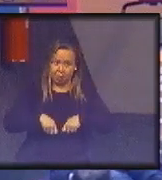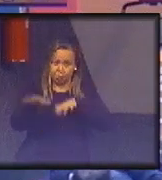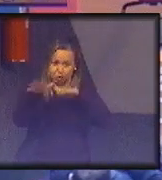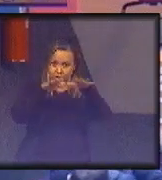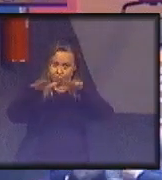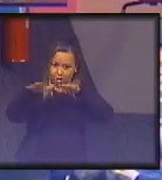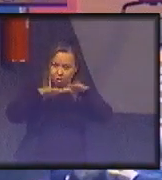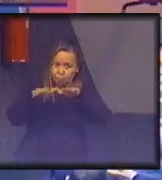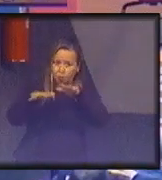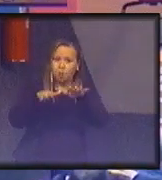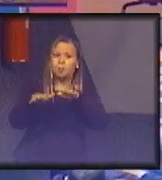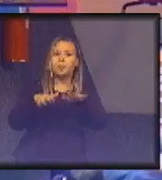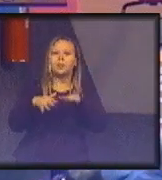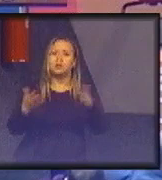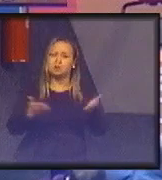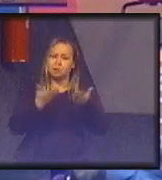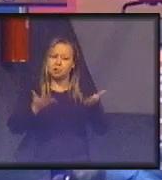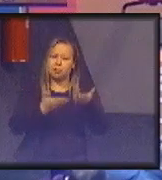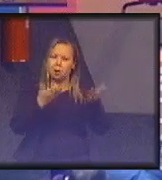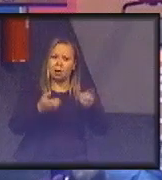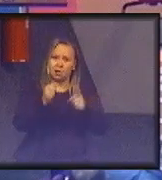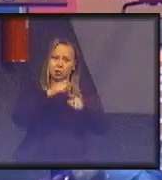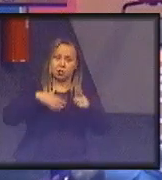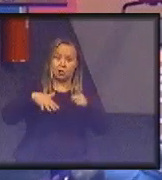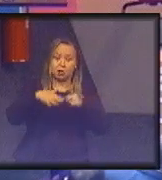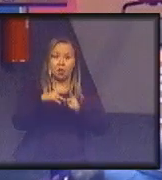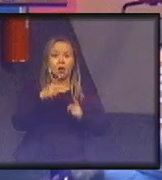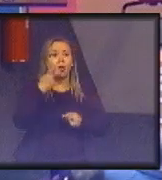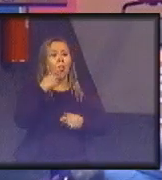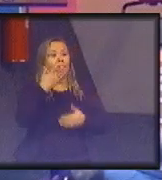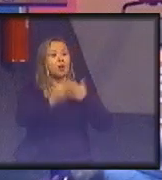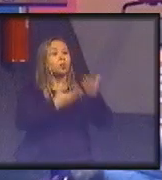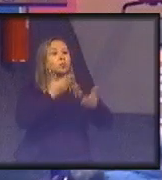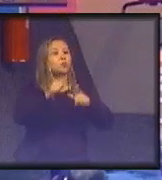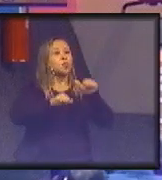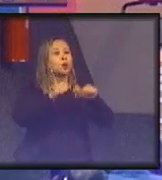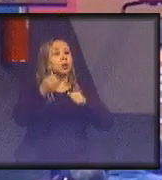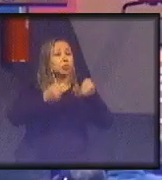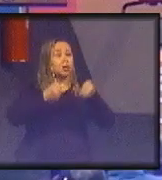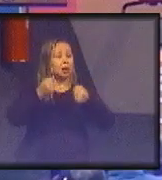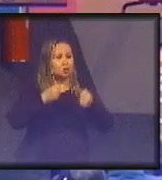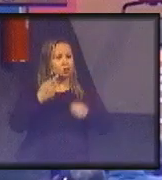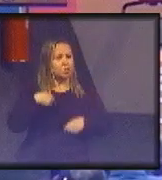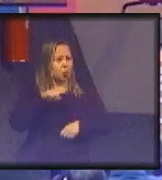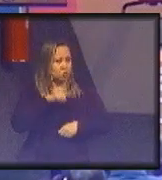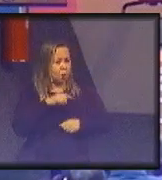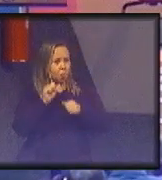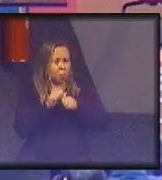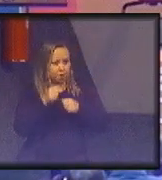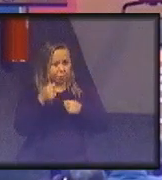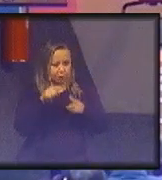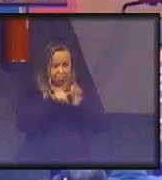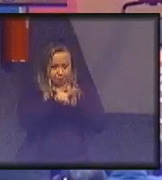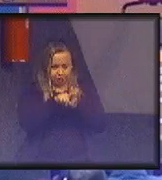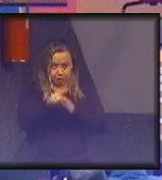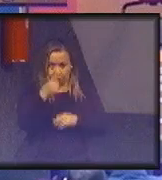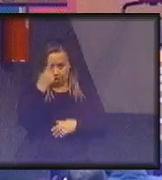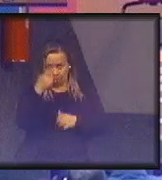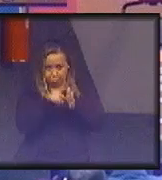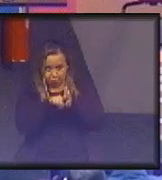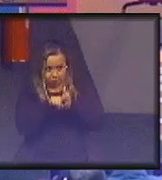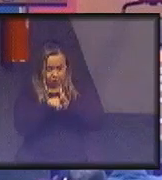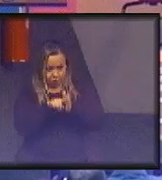a sociedade. No caso do rodízio, vou contar uma coisa engraçada para vocês. A gente fazia pesquisa. E, numa das pesquisas,